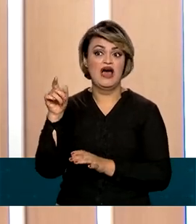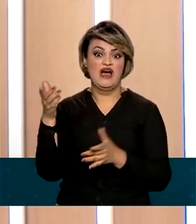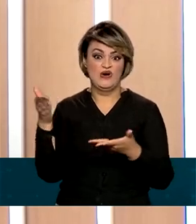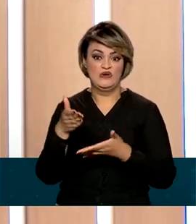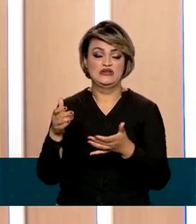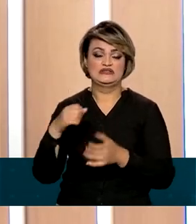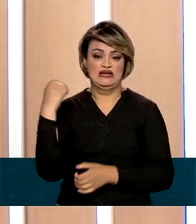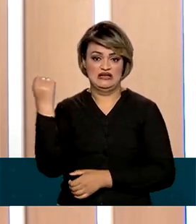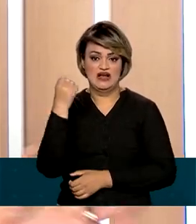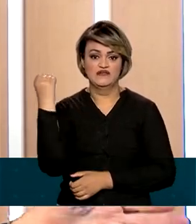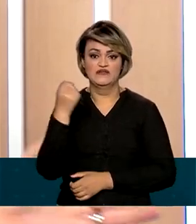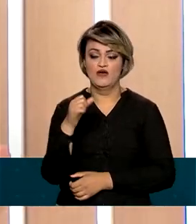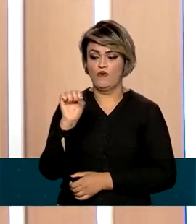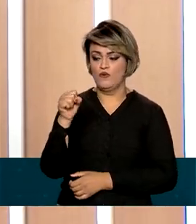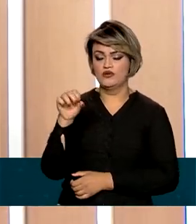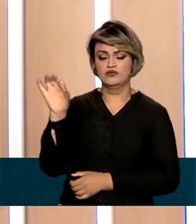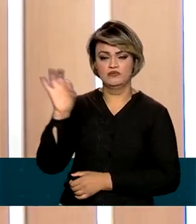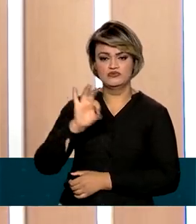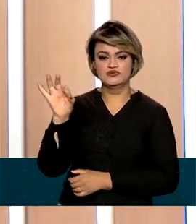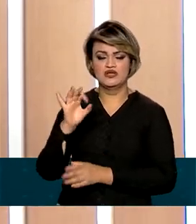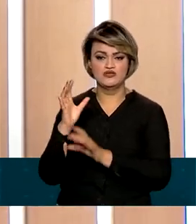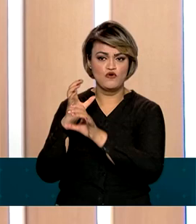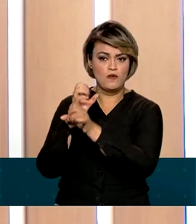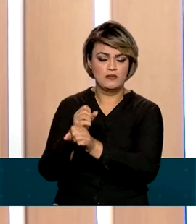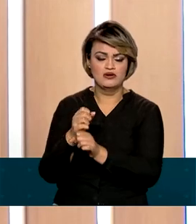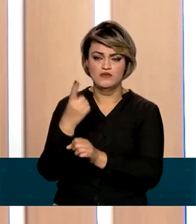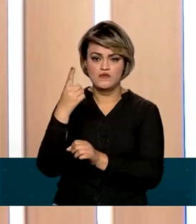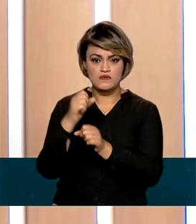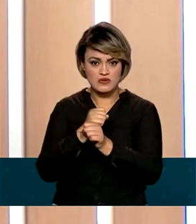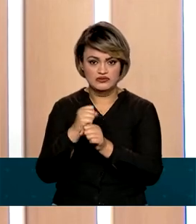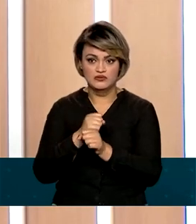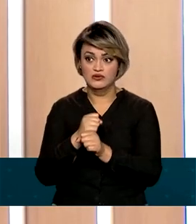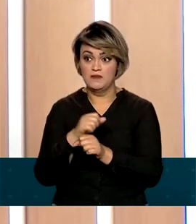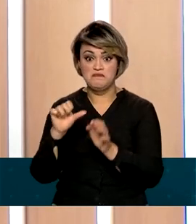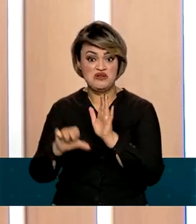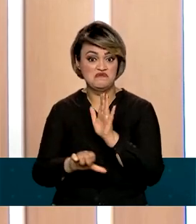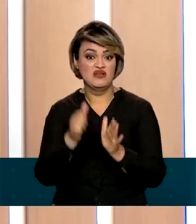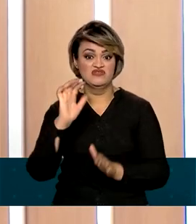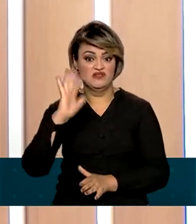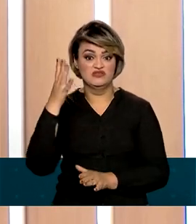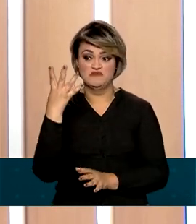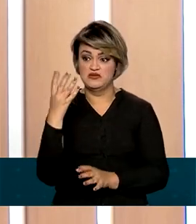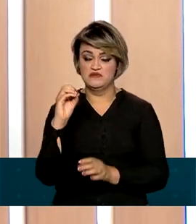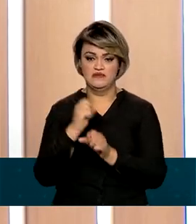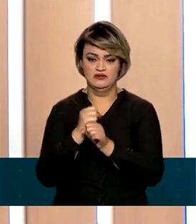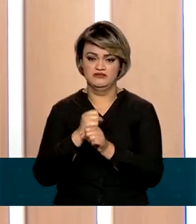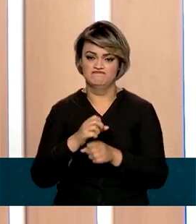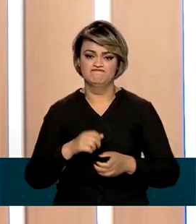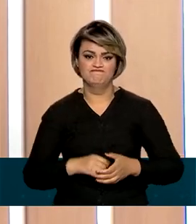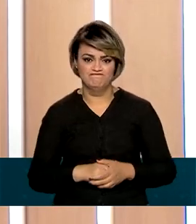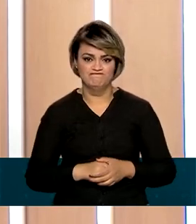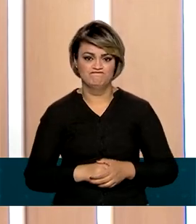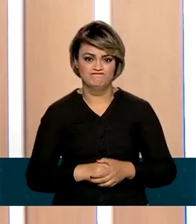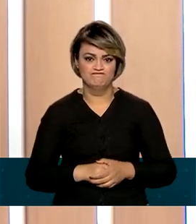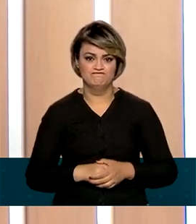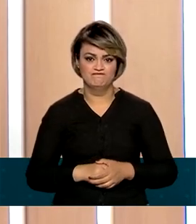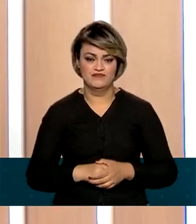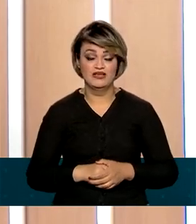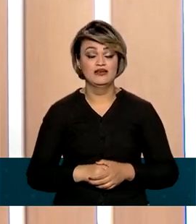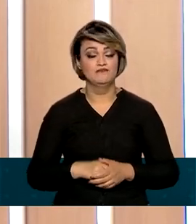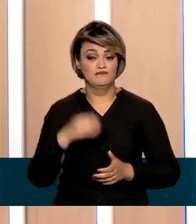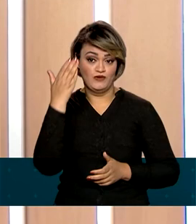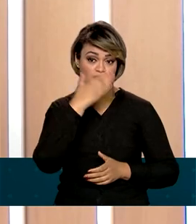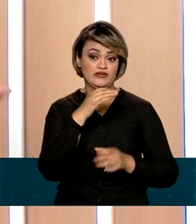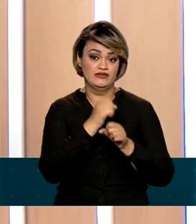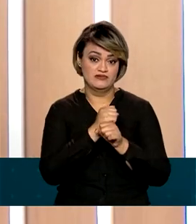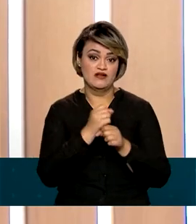inflação de 8% no acumulado dos últimos 12 meses, que é inédita em 40 anos. Então, isso mostra que este